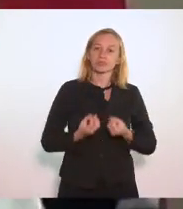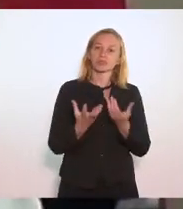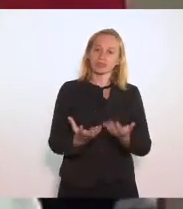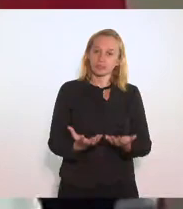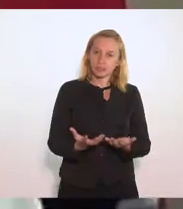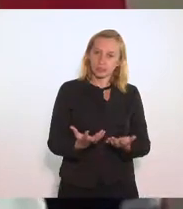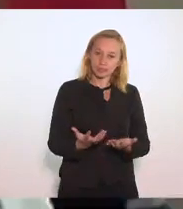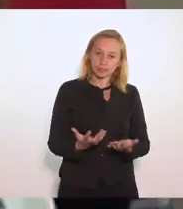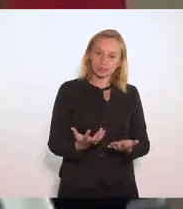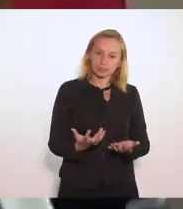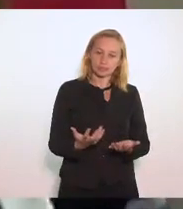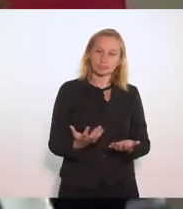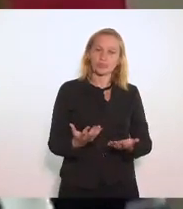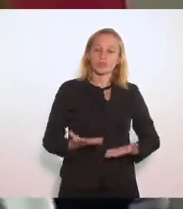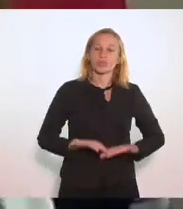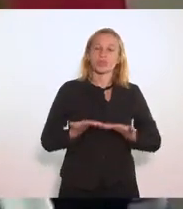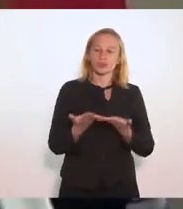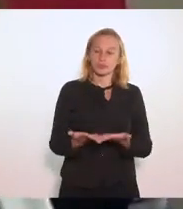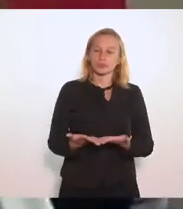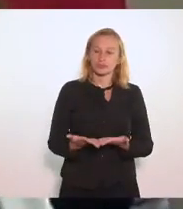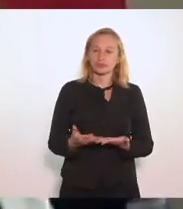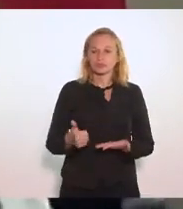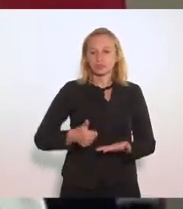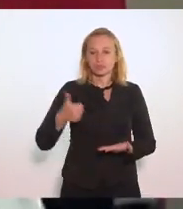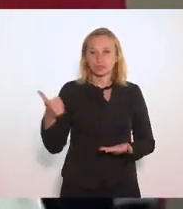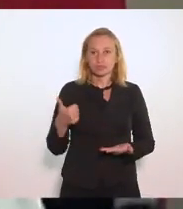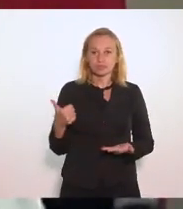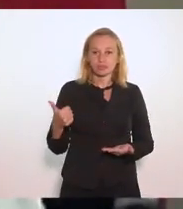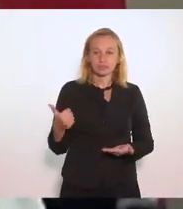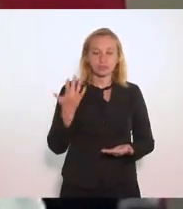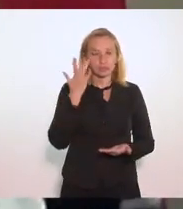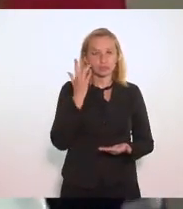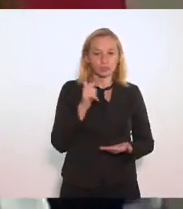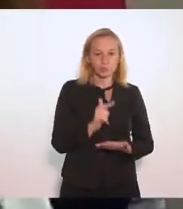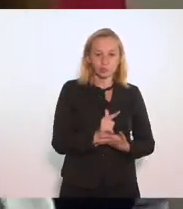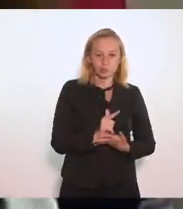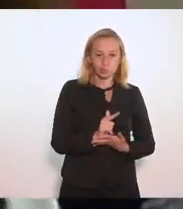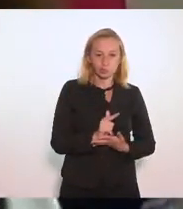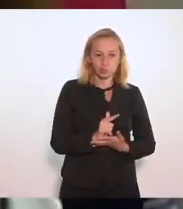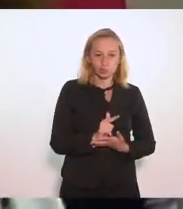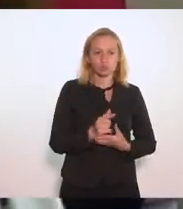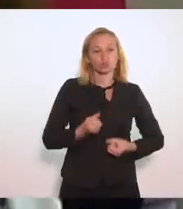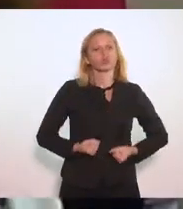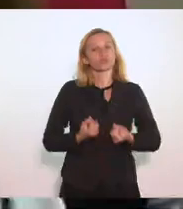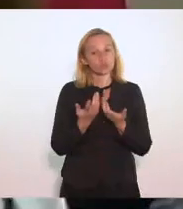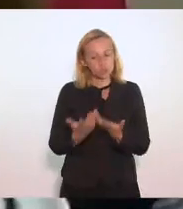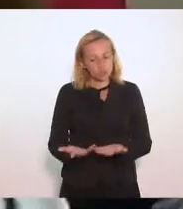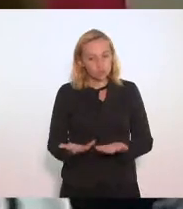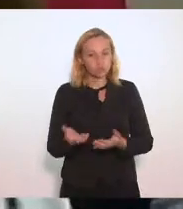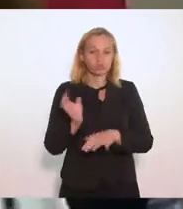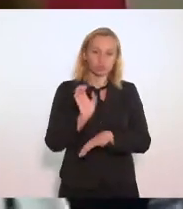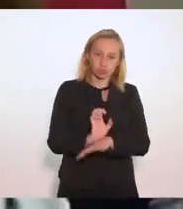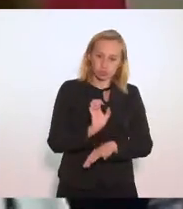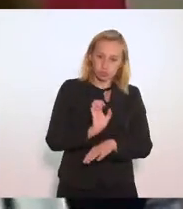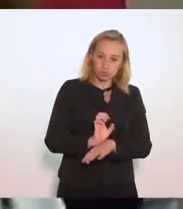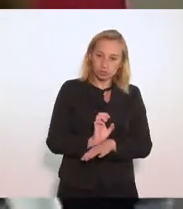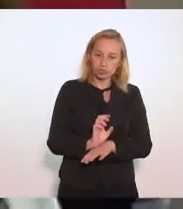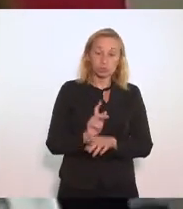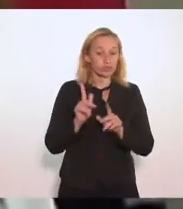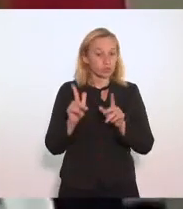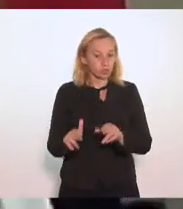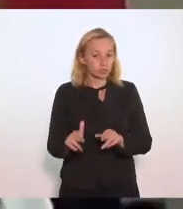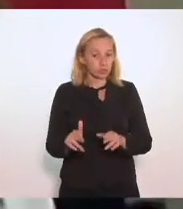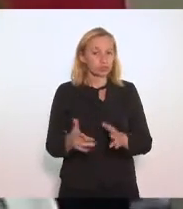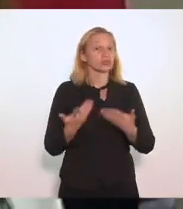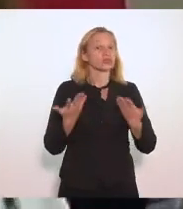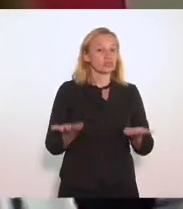alguma maneira oferecer uma contrapartida e como eu acho que a doação feita ao estado tem o mesmo entendimento